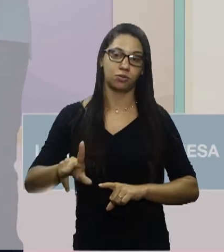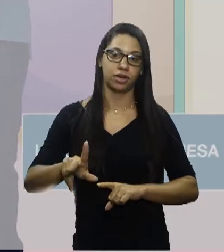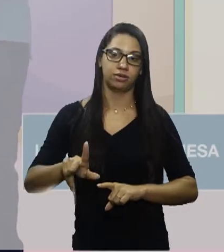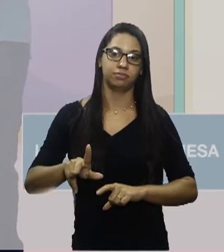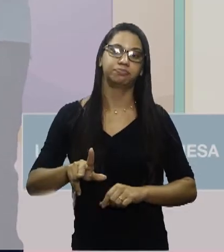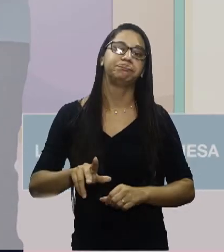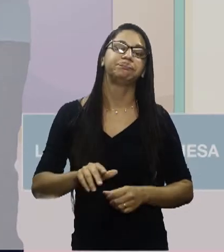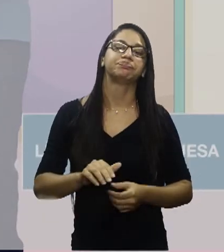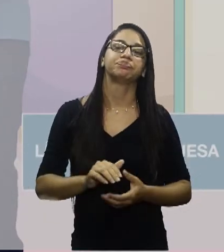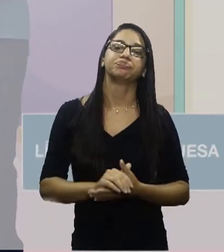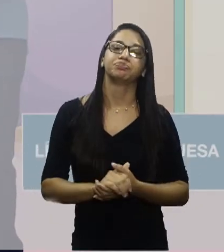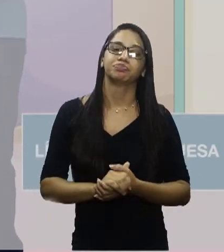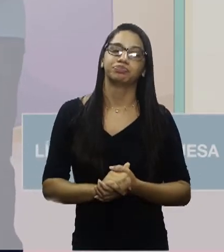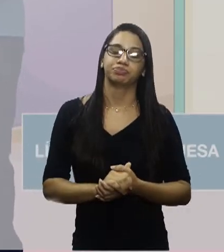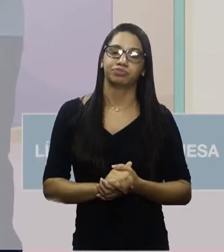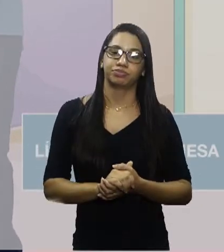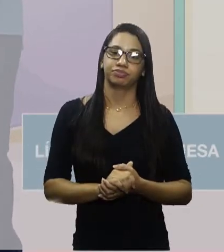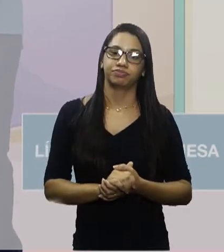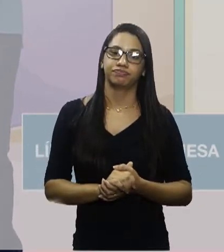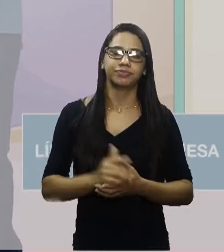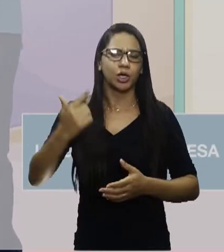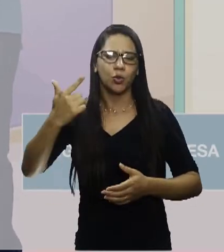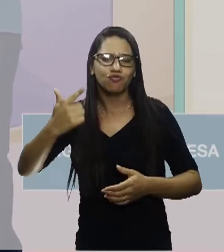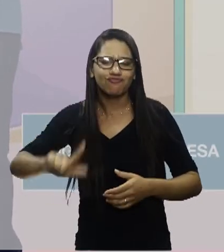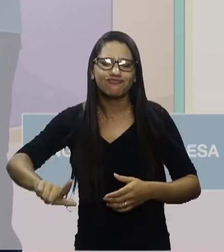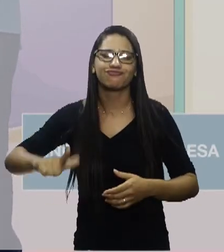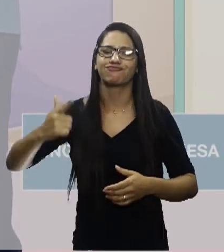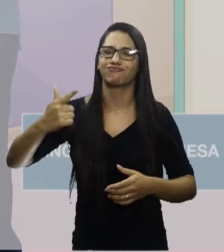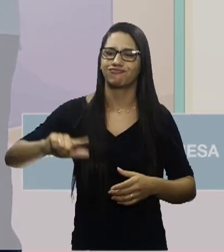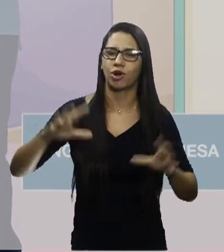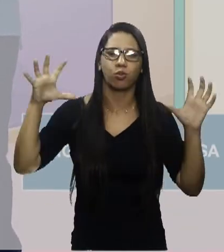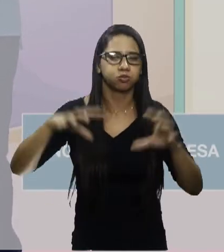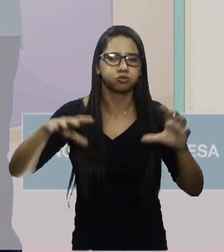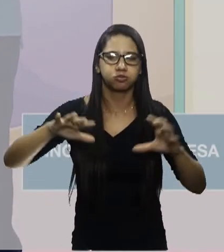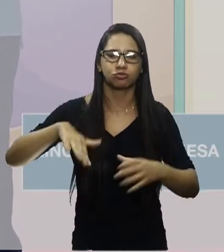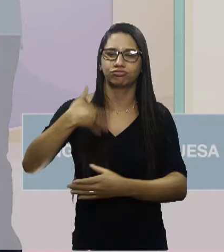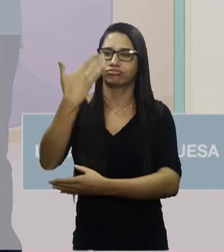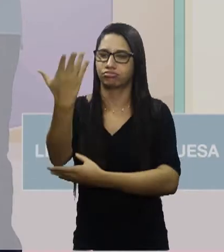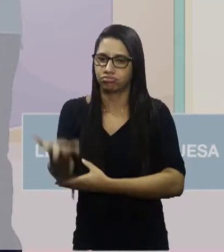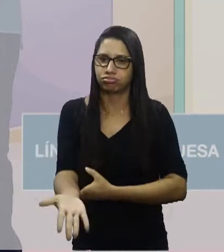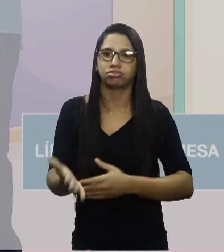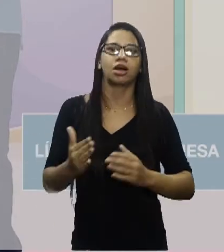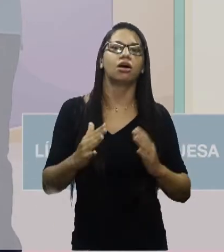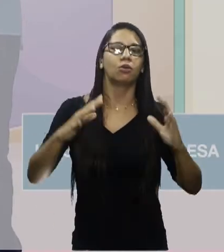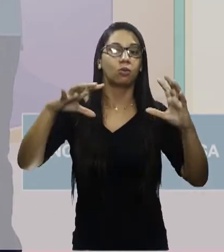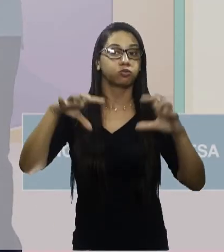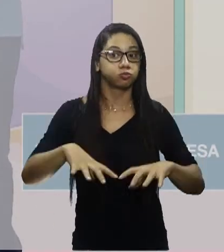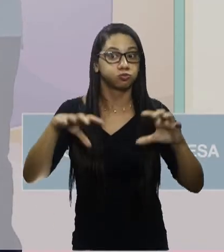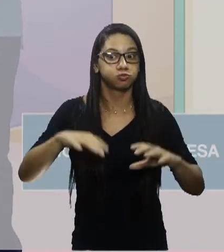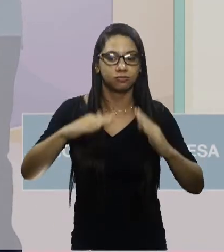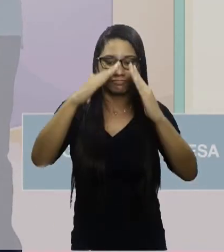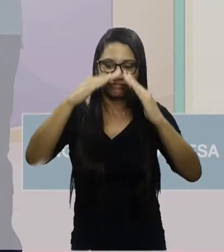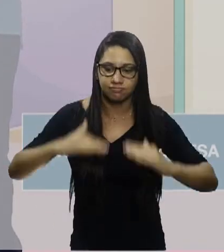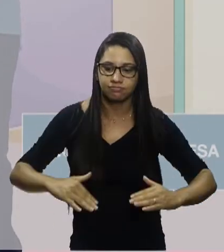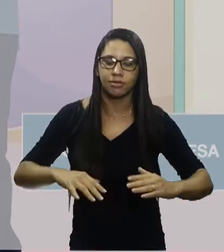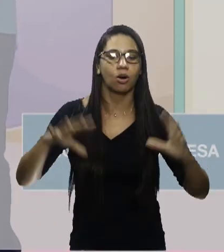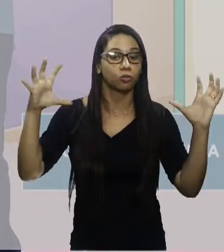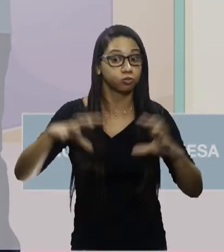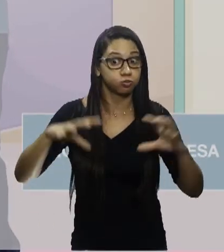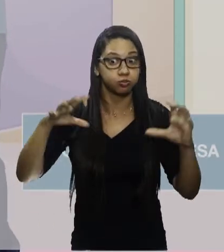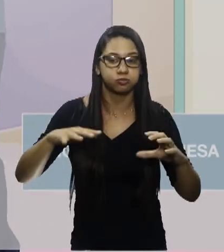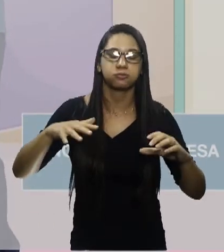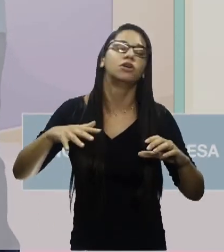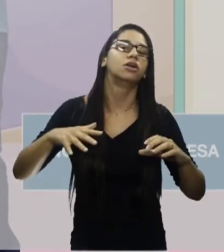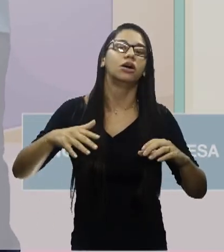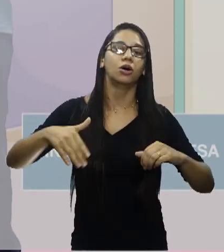né? Então, vamos ver, para não ficar repetido, né? A tempestade derrubou árvores, a tempestade destilhou casas, a tempestade alagou